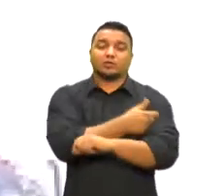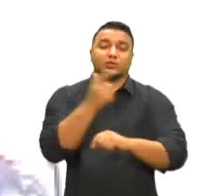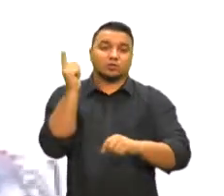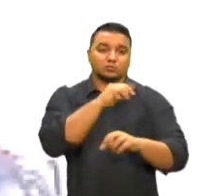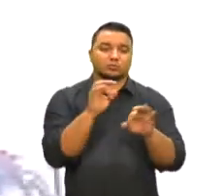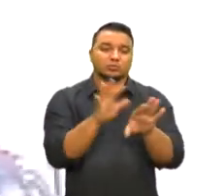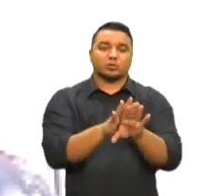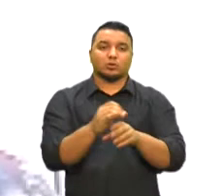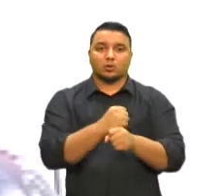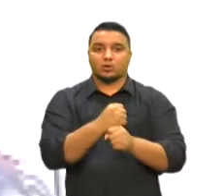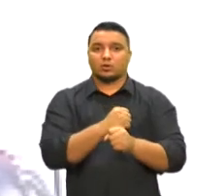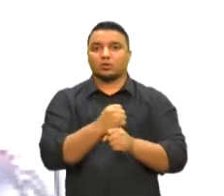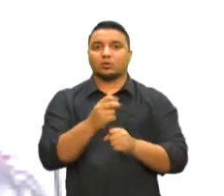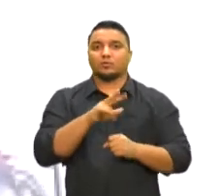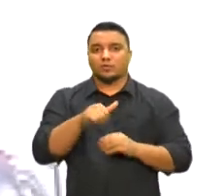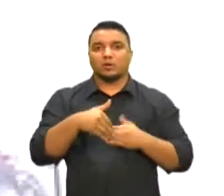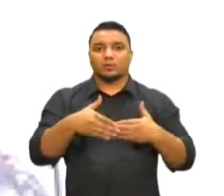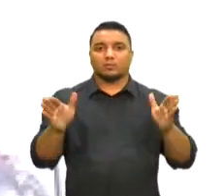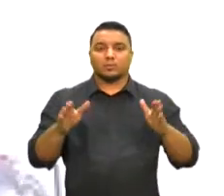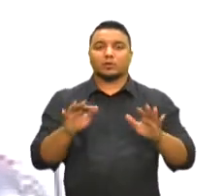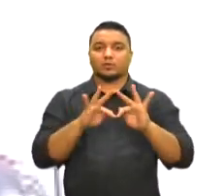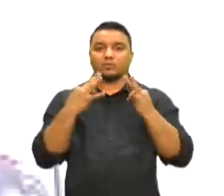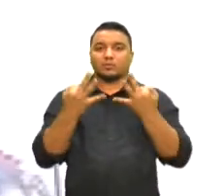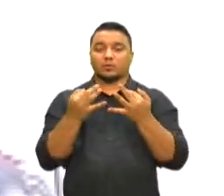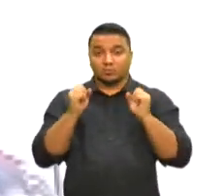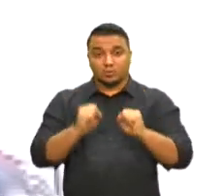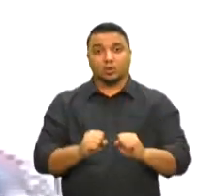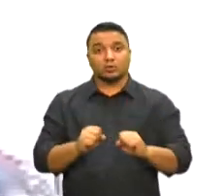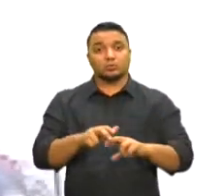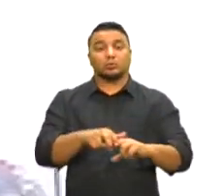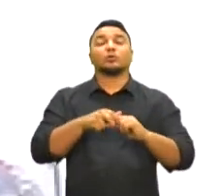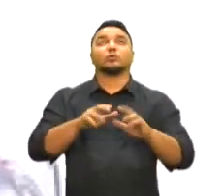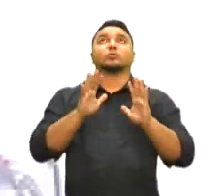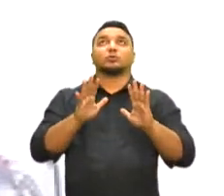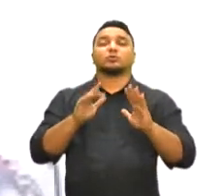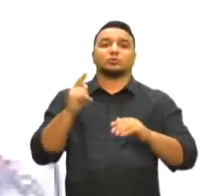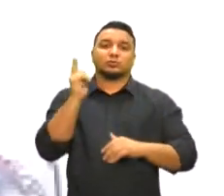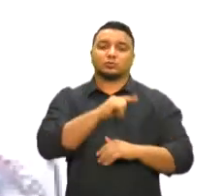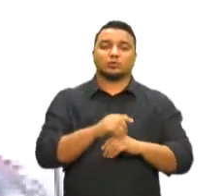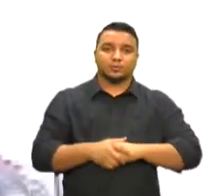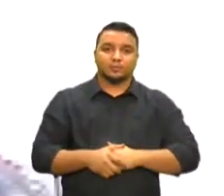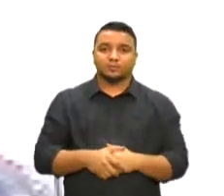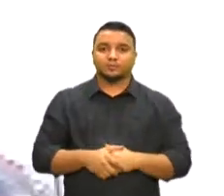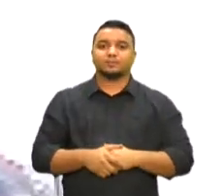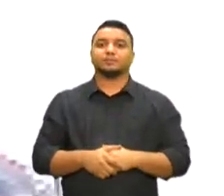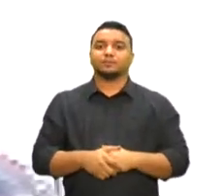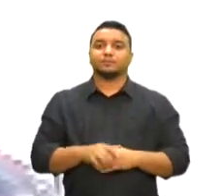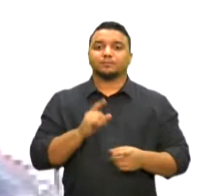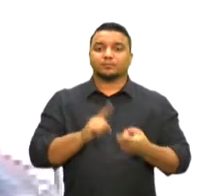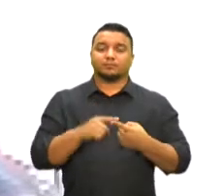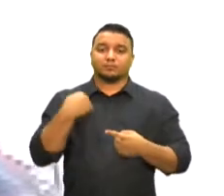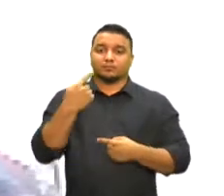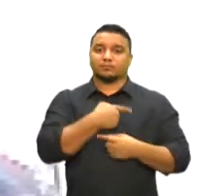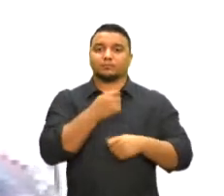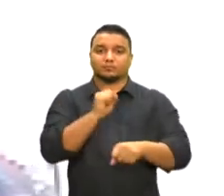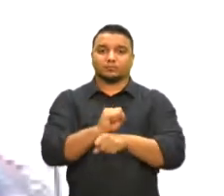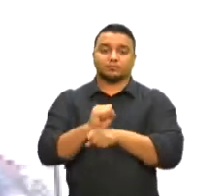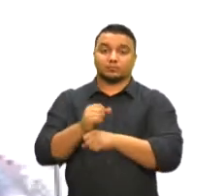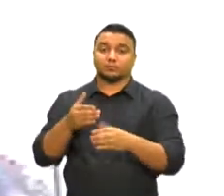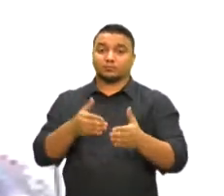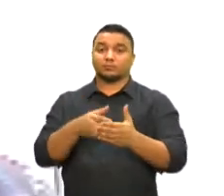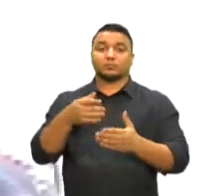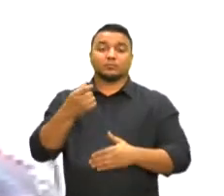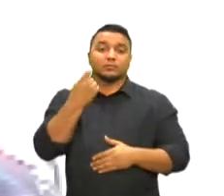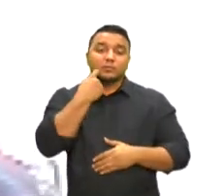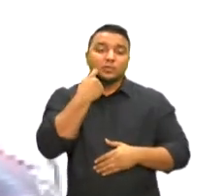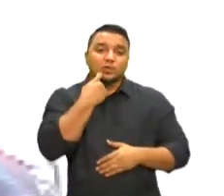ano está sendo aberto para toda a família. Então foi uma alegria muito grande. E a gente está aguardando até sexta-feira para que toda